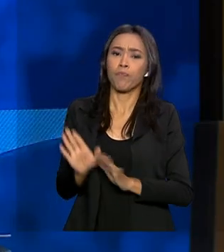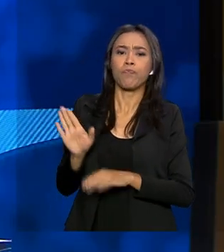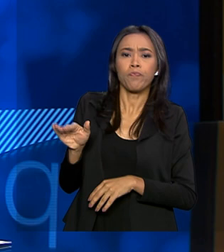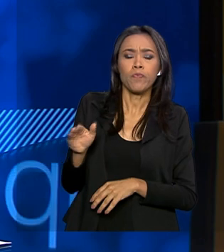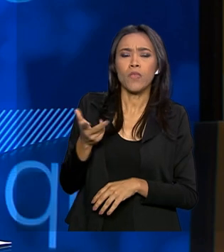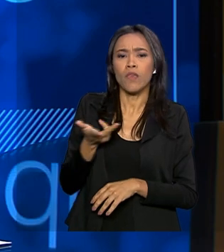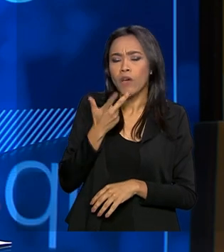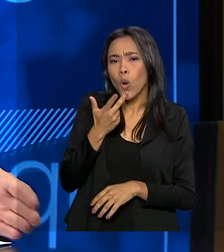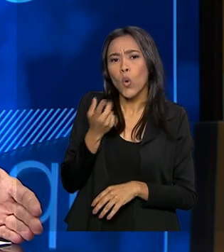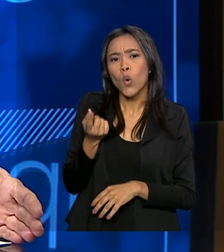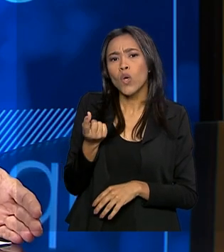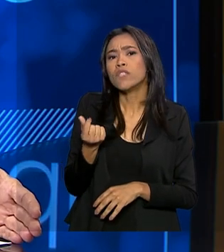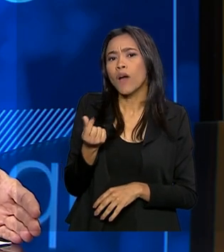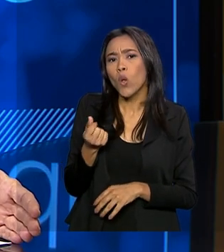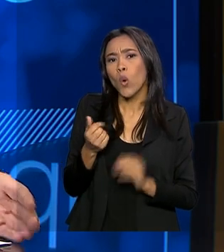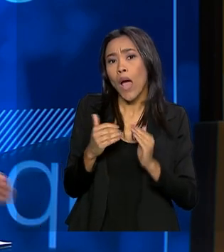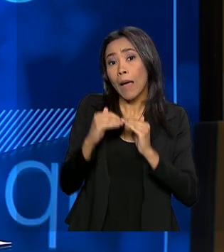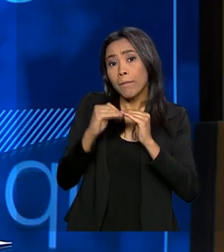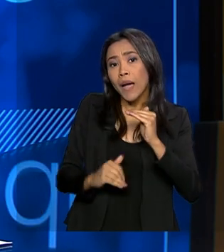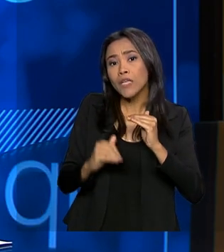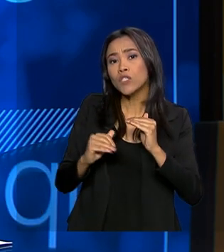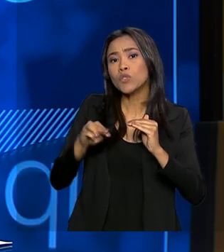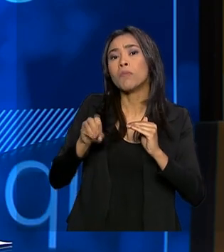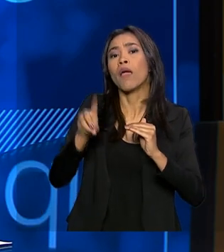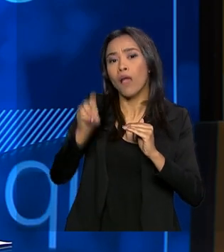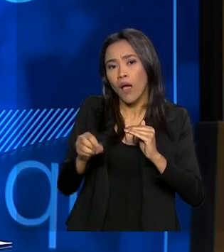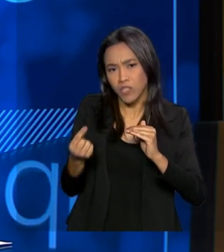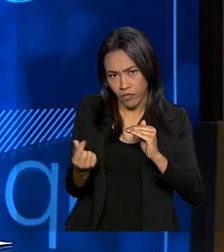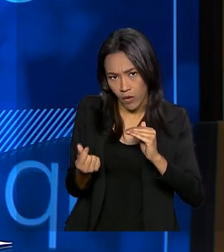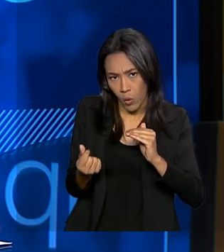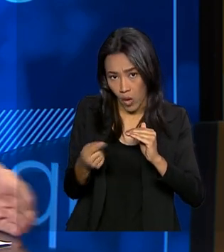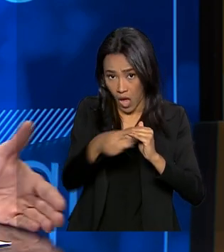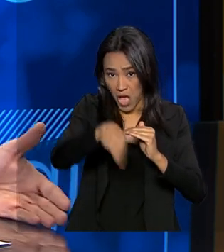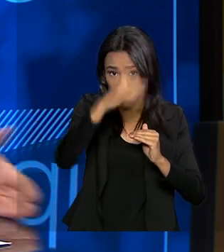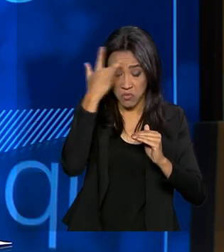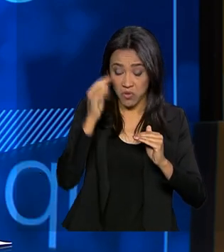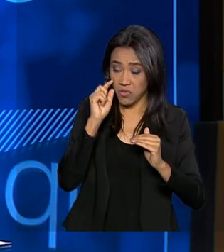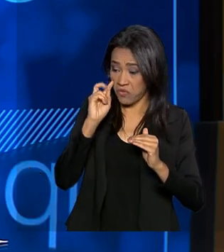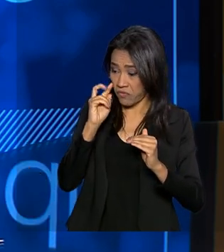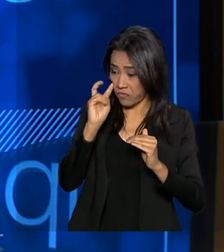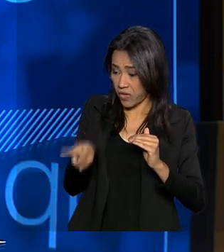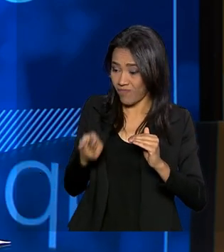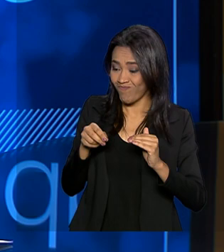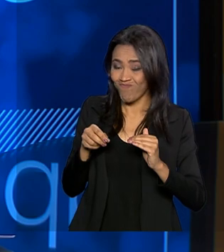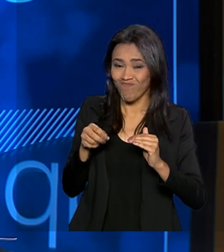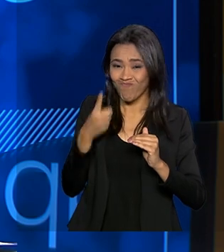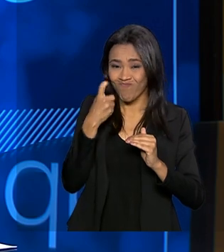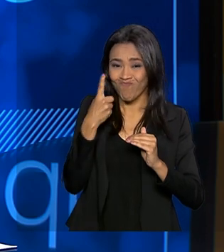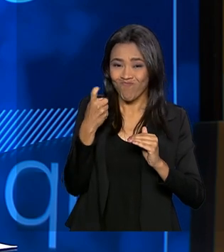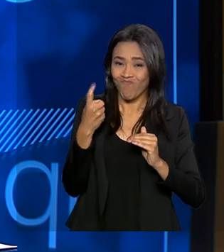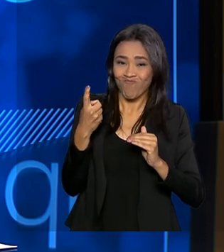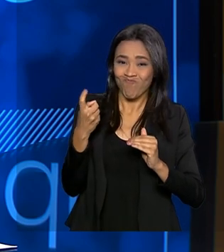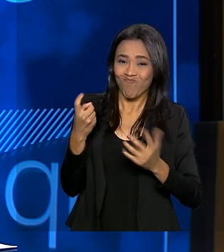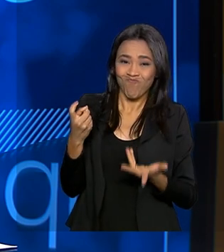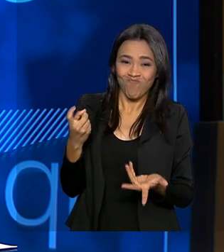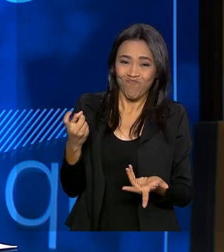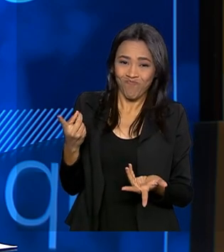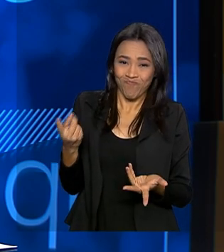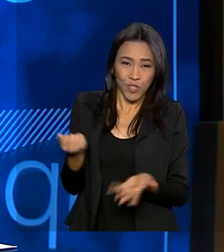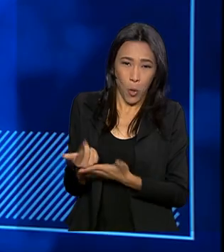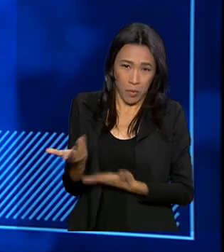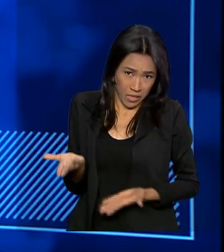valor ser abaixo do valor de mercado pode fazer com que as pessoas não se interessem em adquirirem esses bens?